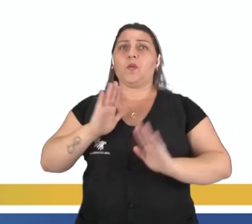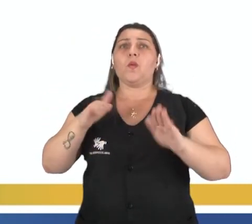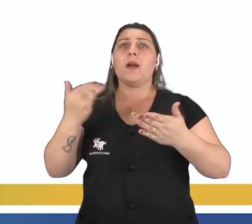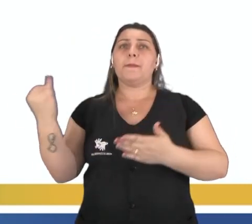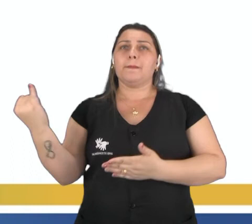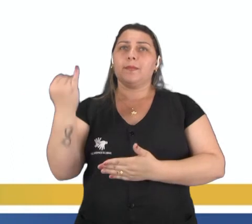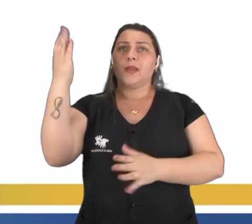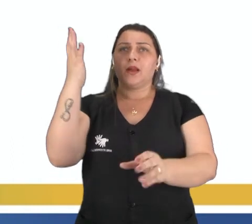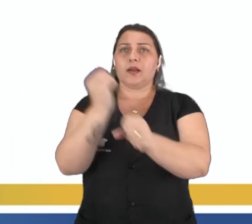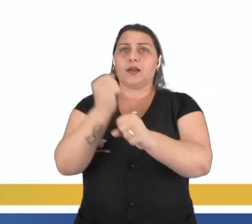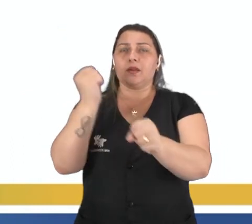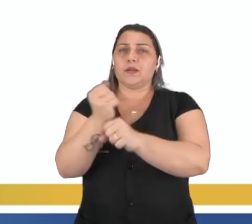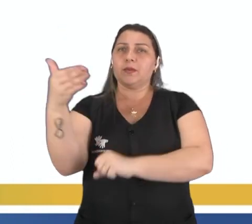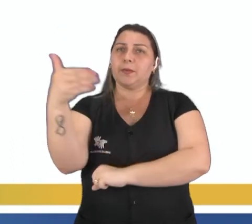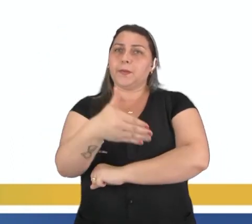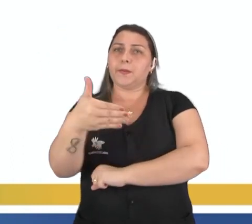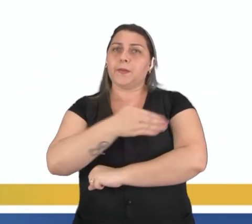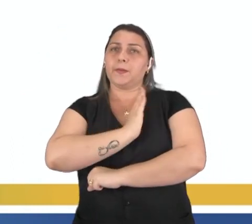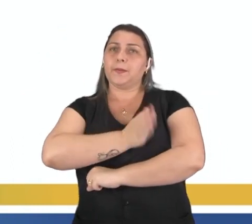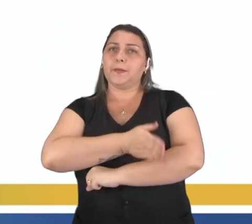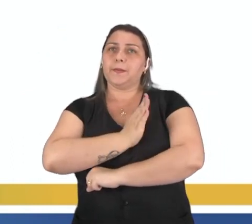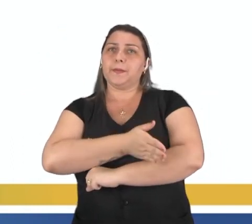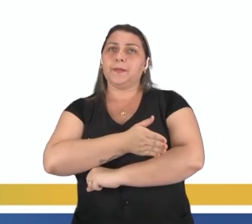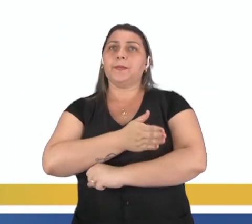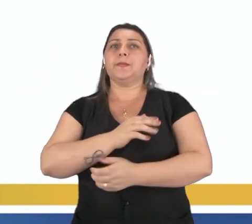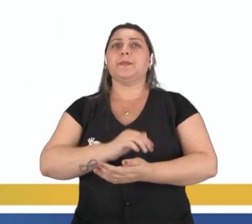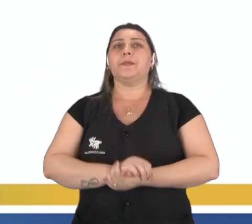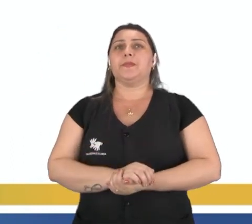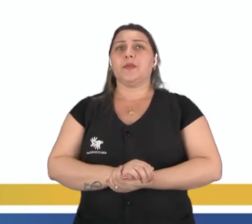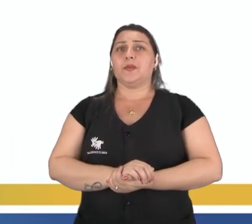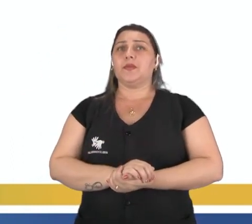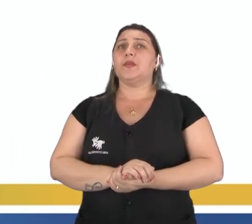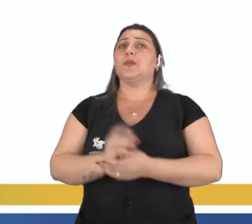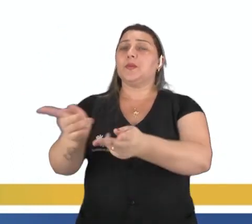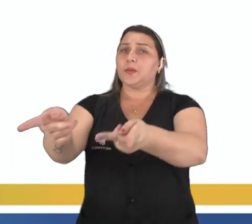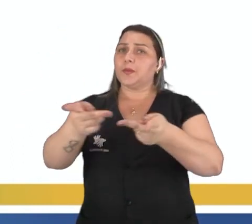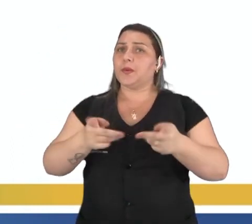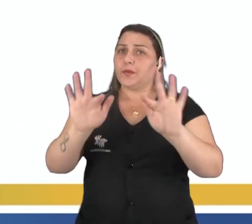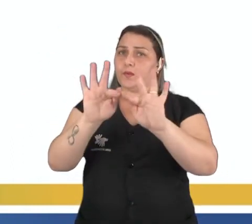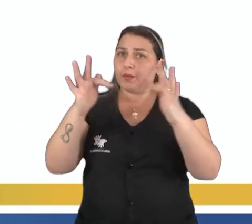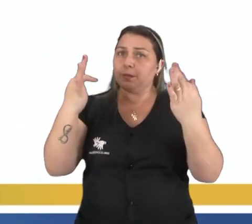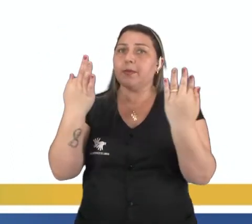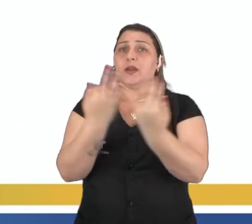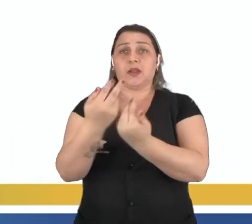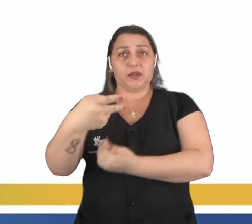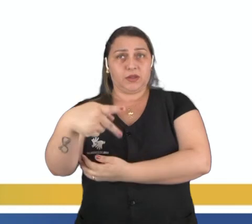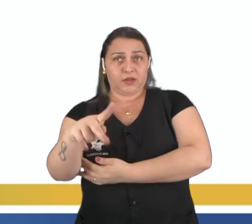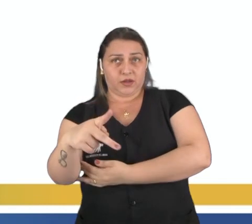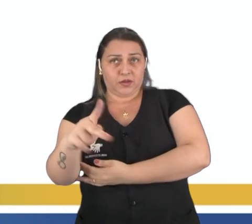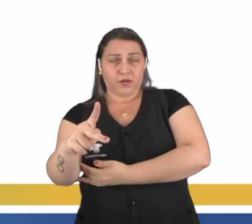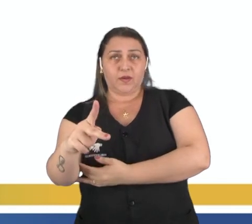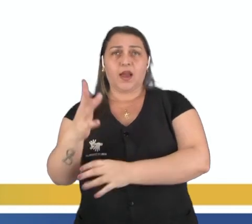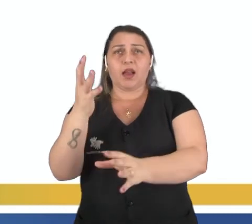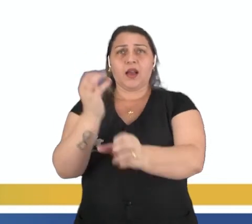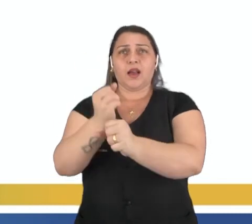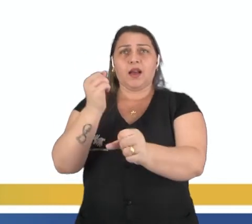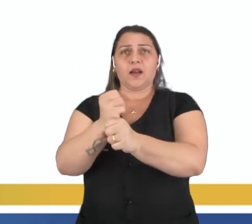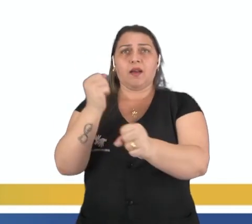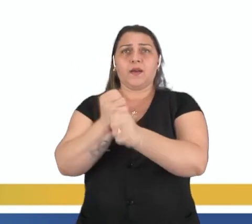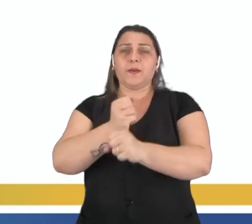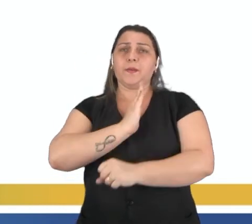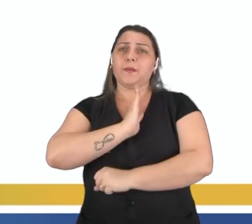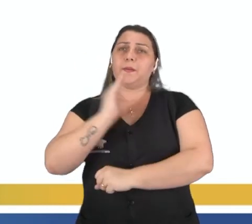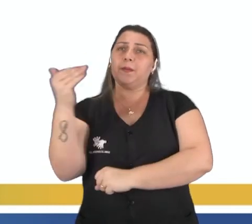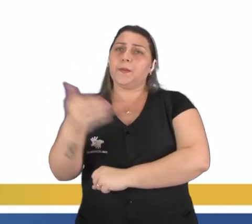E qual a importância de se calcular a frequência cardíaca? Convide um familiar seu e calcule a sua